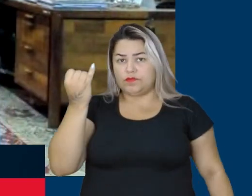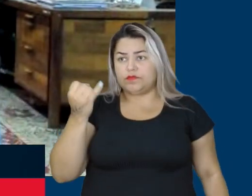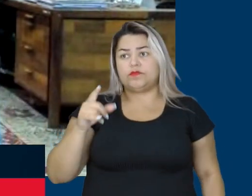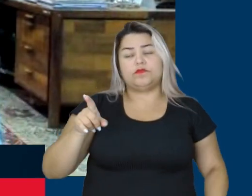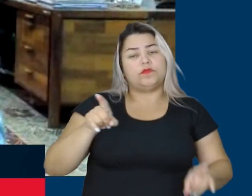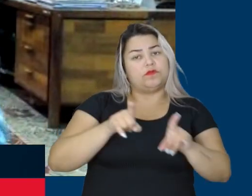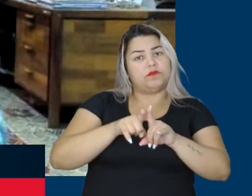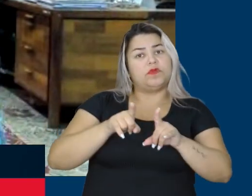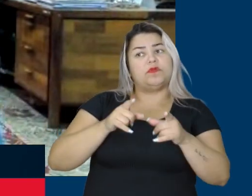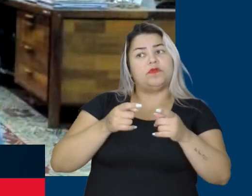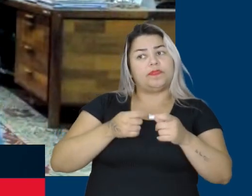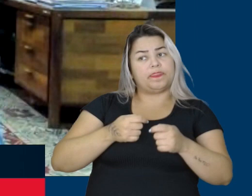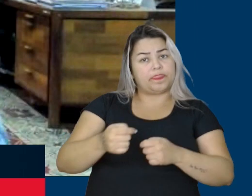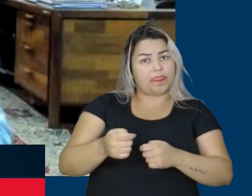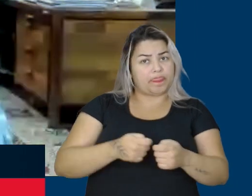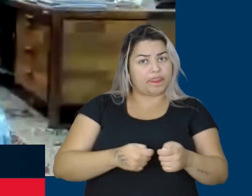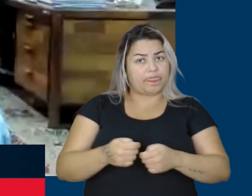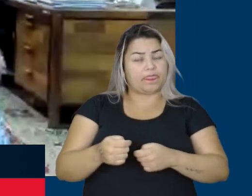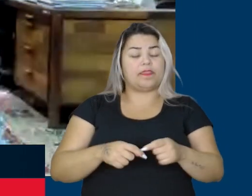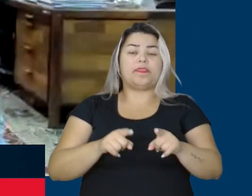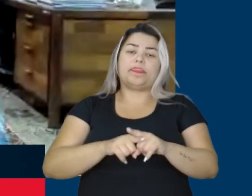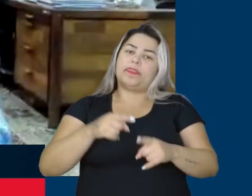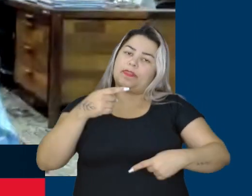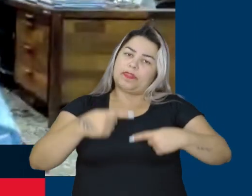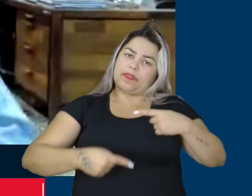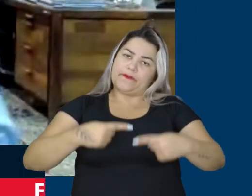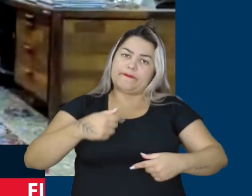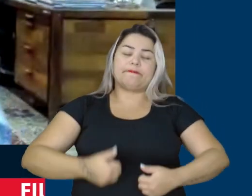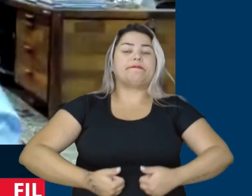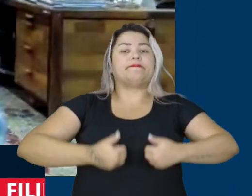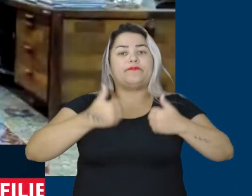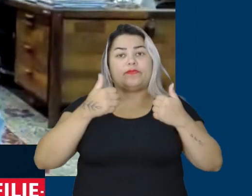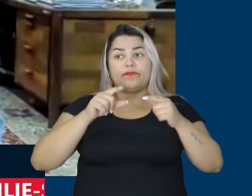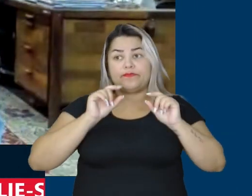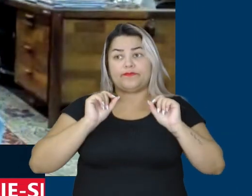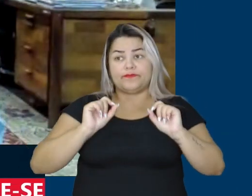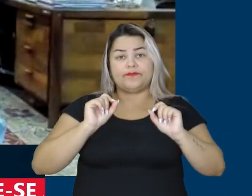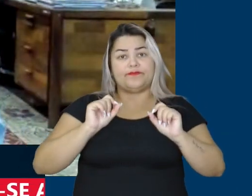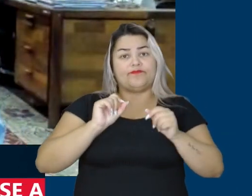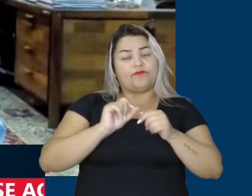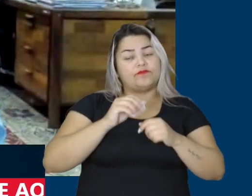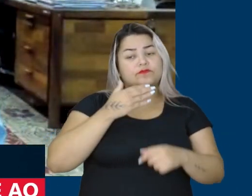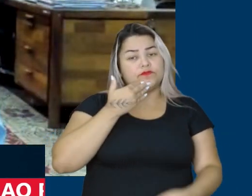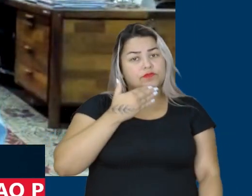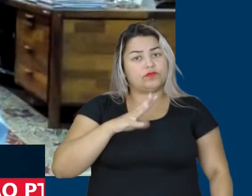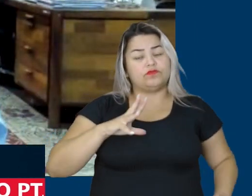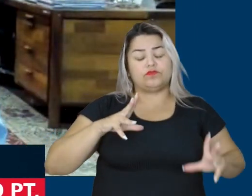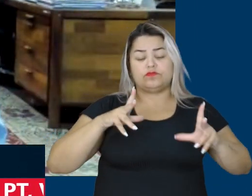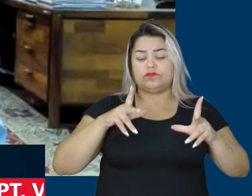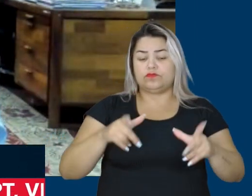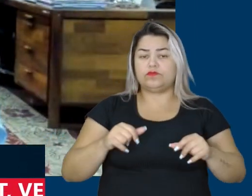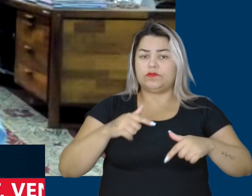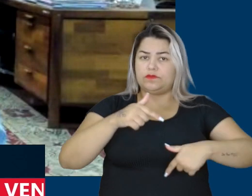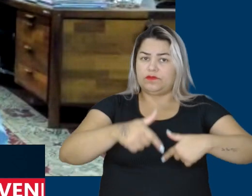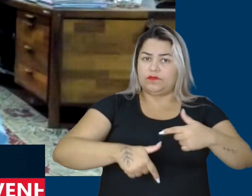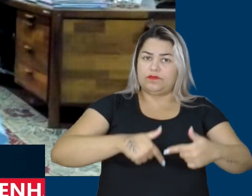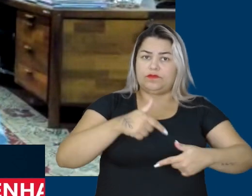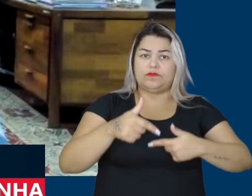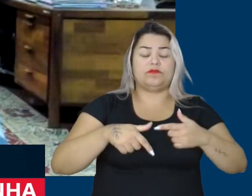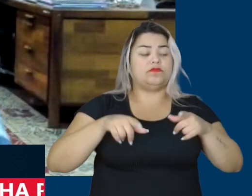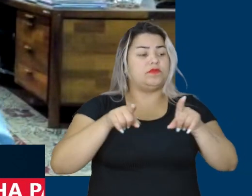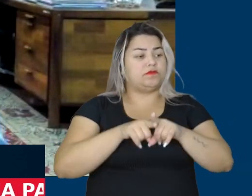inclusive, as políticas públicas de qualificação. a gente faz um apelo a todos os empregadores para preencher